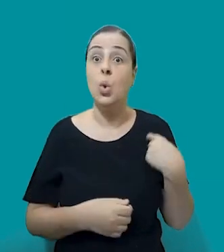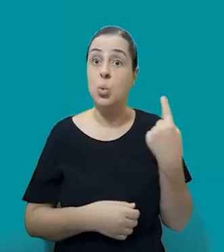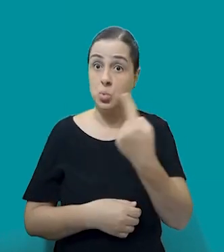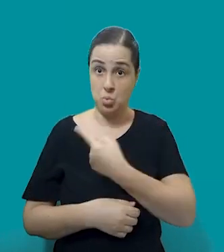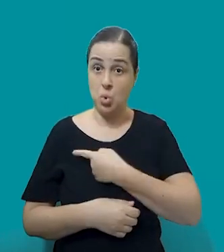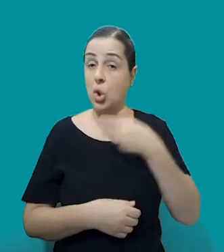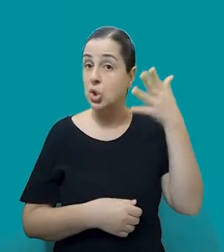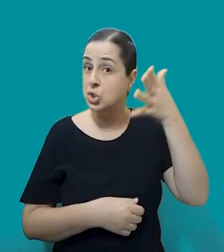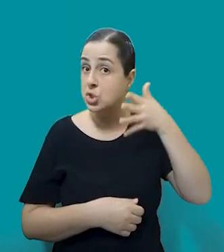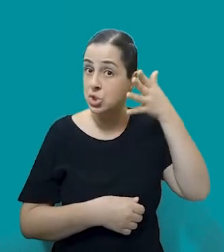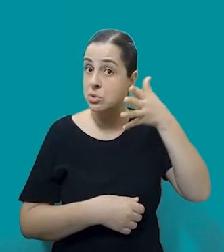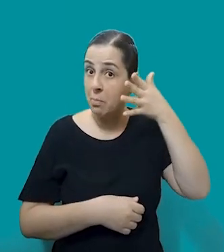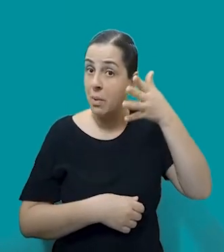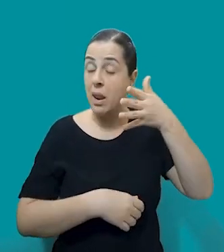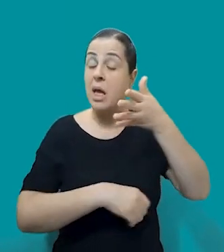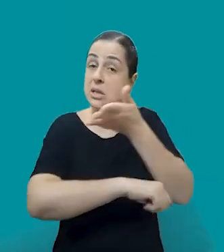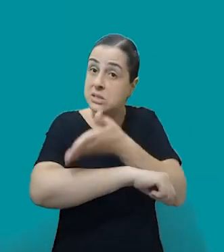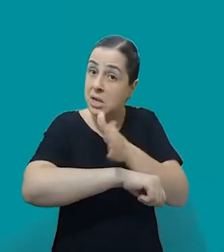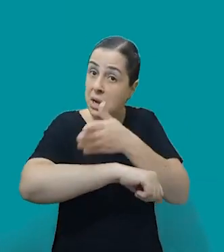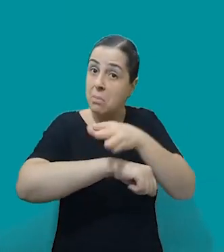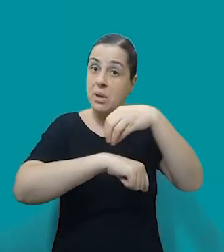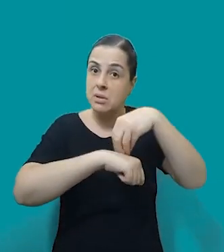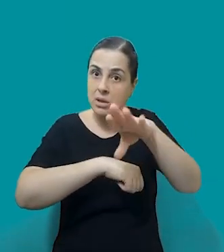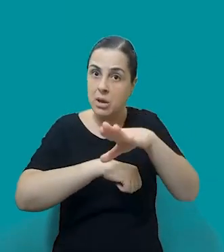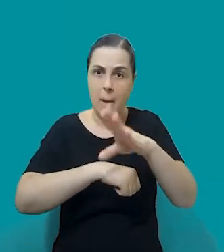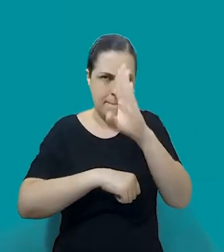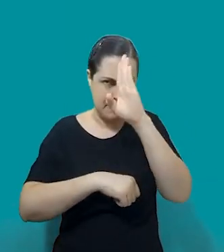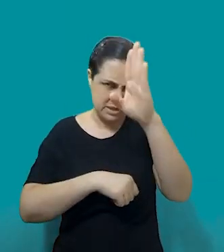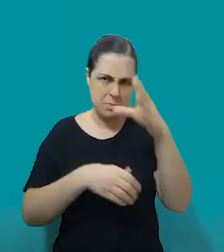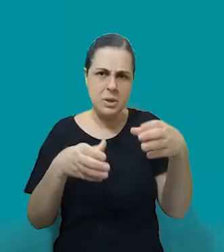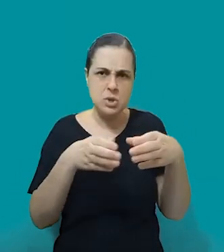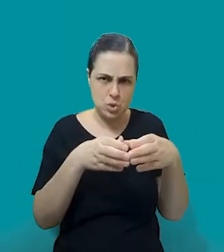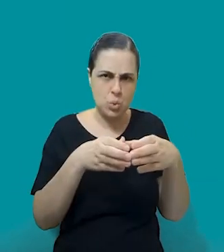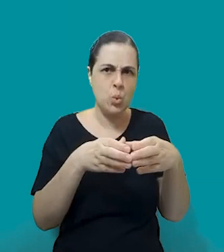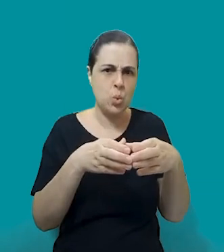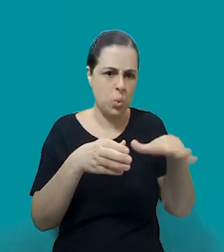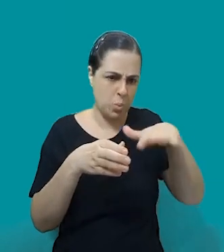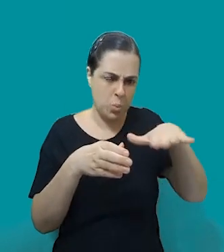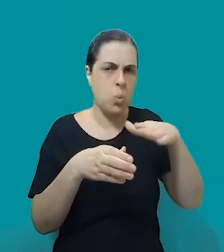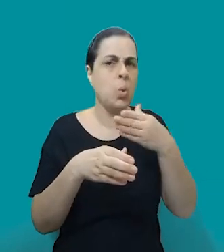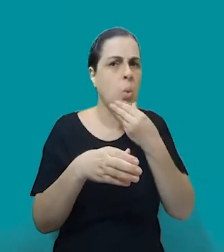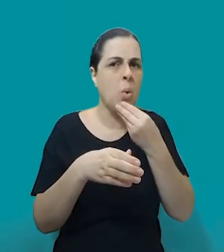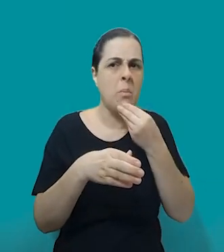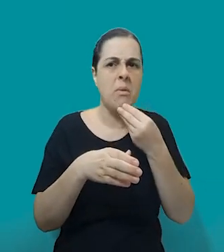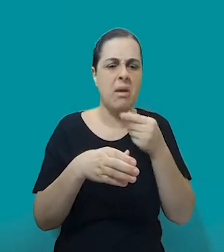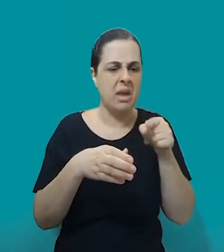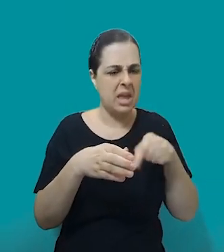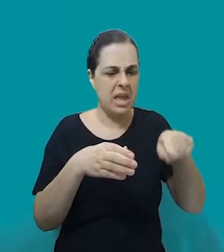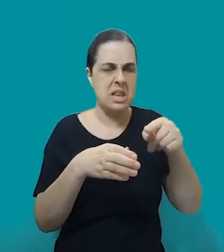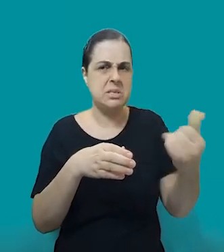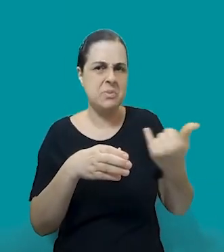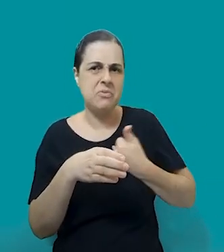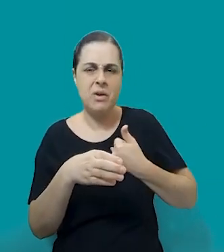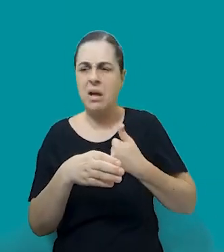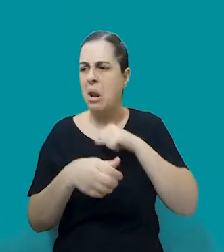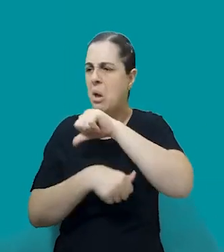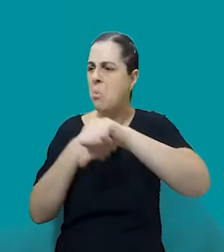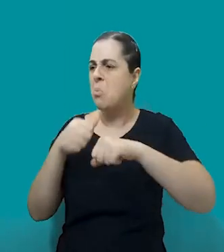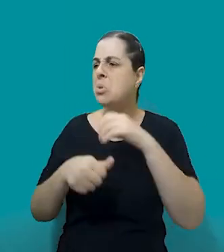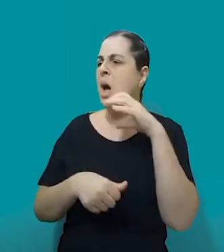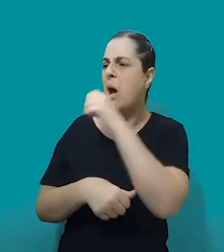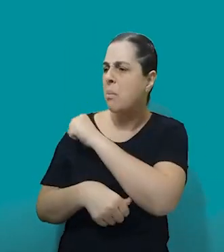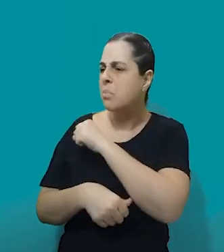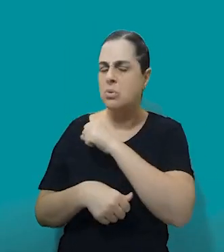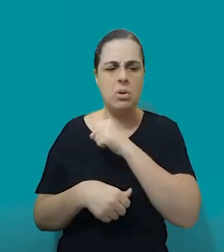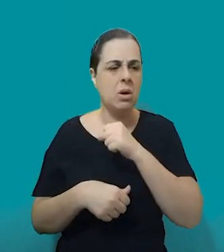Fá, de, quando falam, ah, principalmente homens, né? Ah, mas tá tudo mudando muito rápido e a gente fala rápido pra